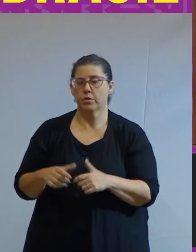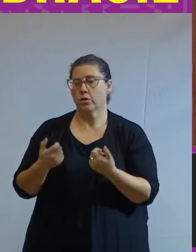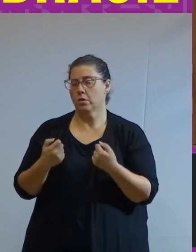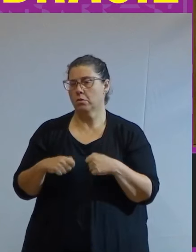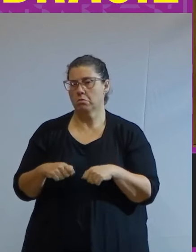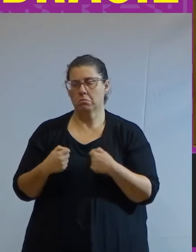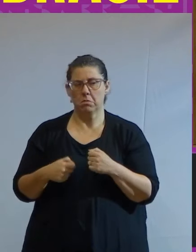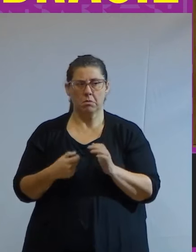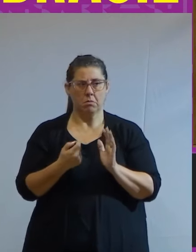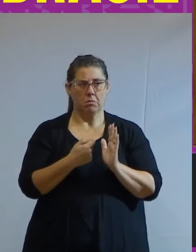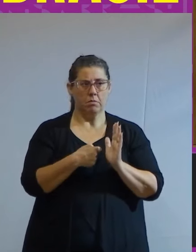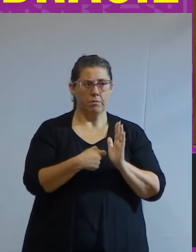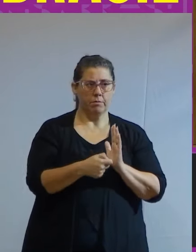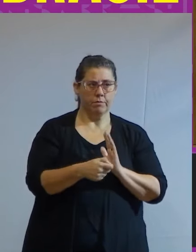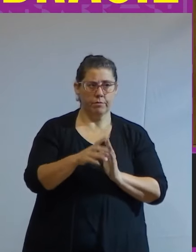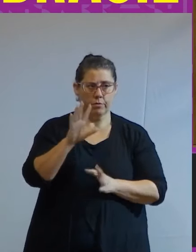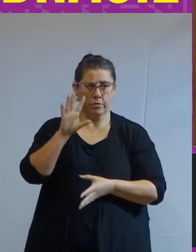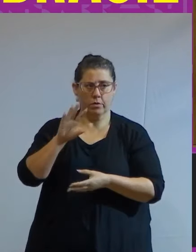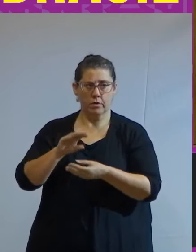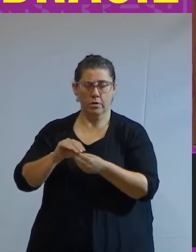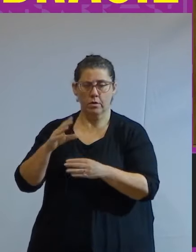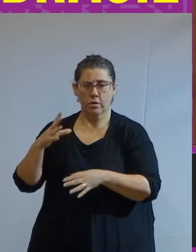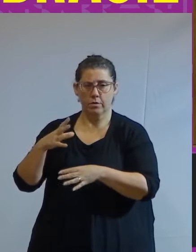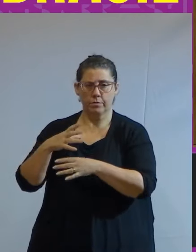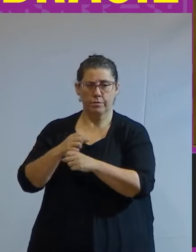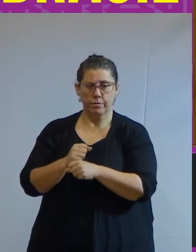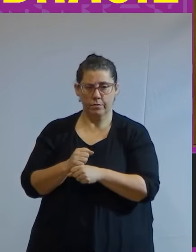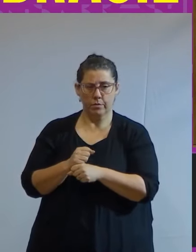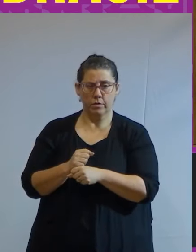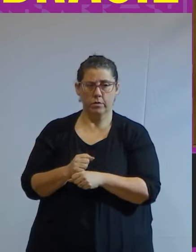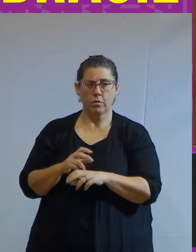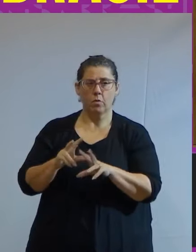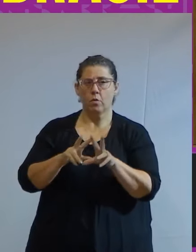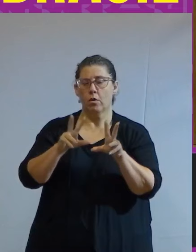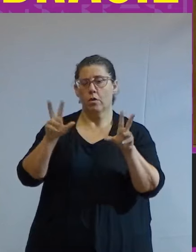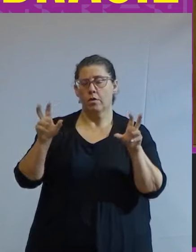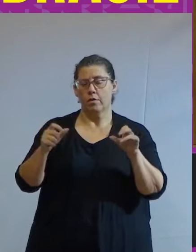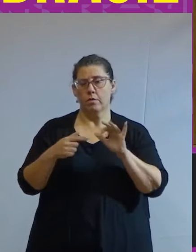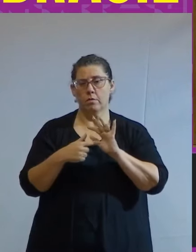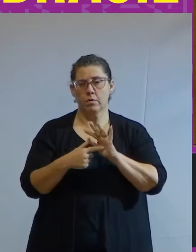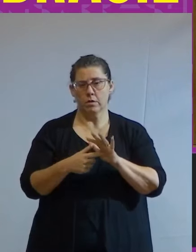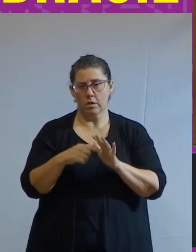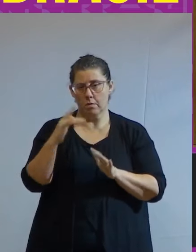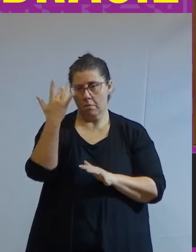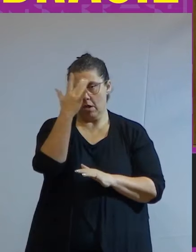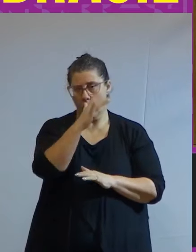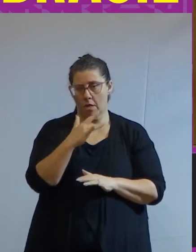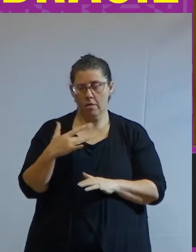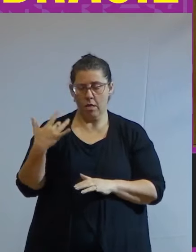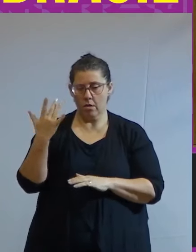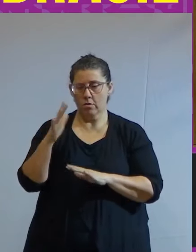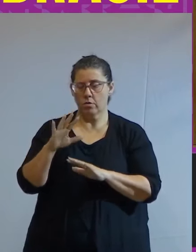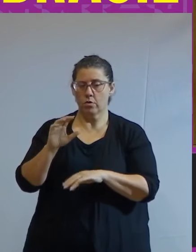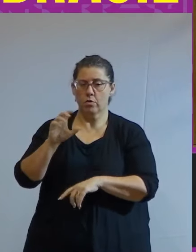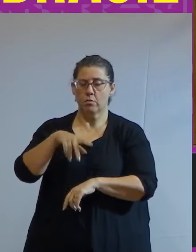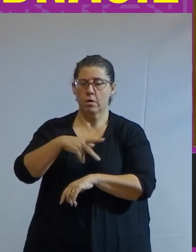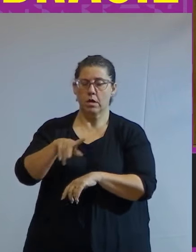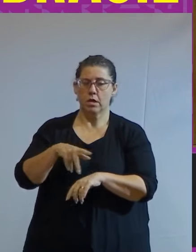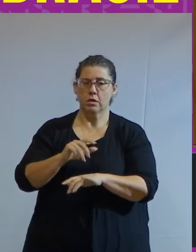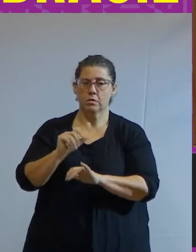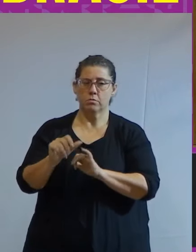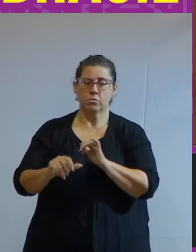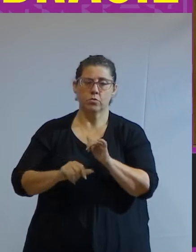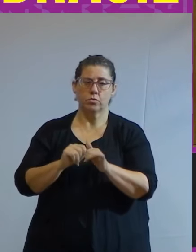assinalar a congruência desse resultado com a tese exposada por Haddad de que o Estado mudou de mãos